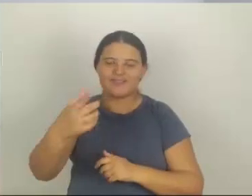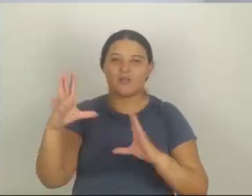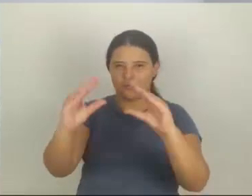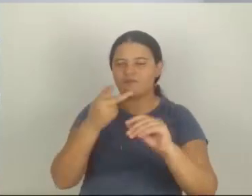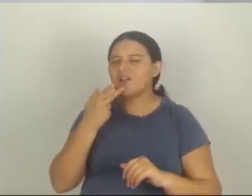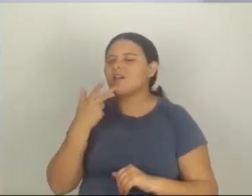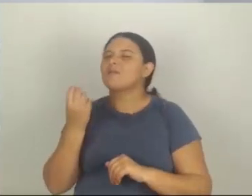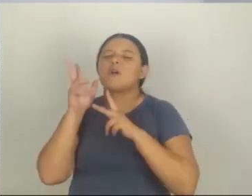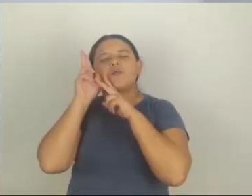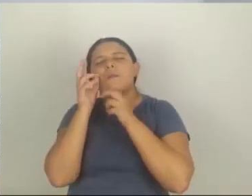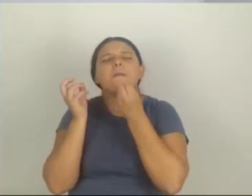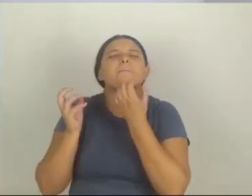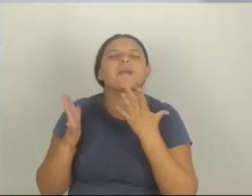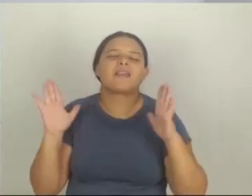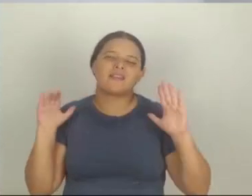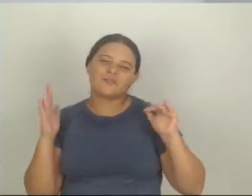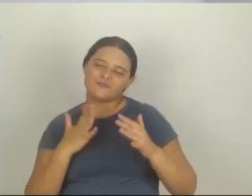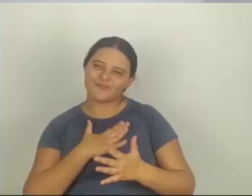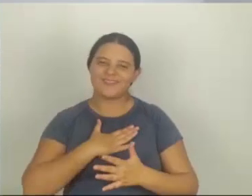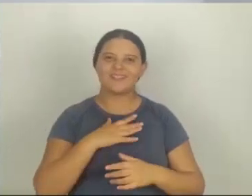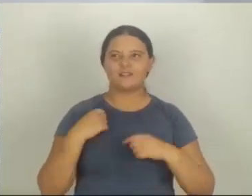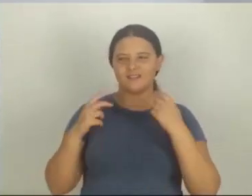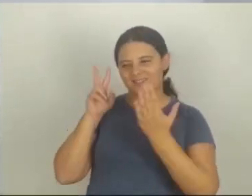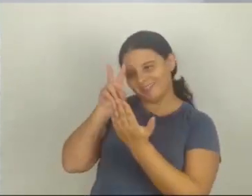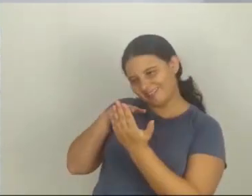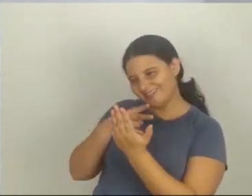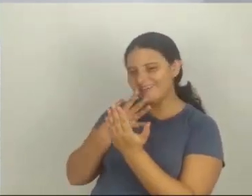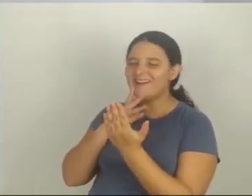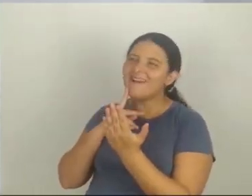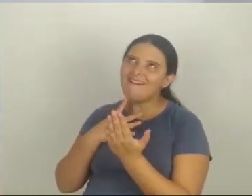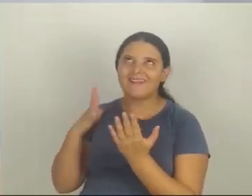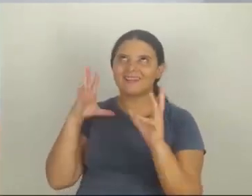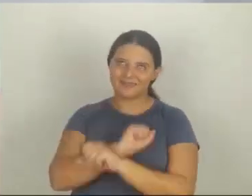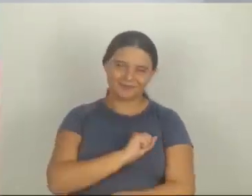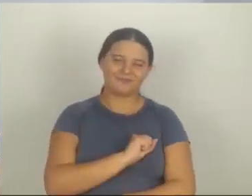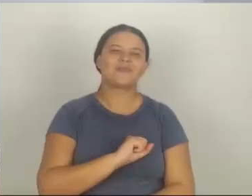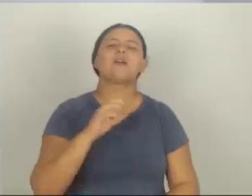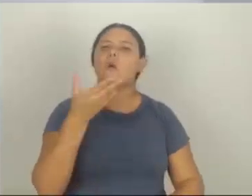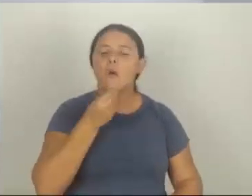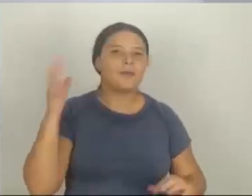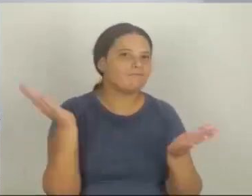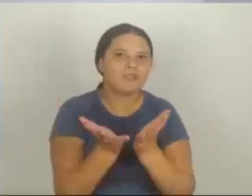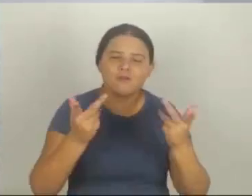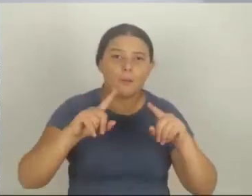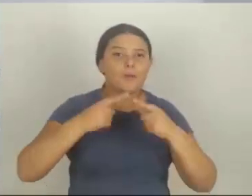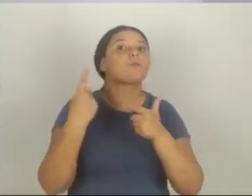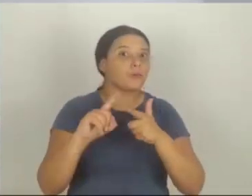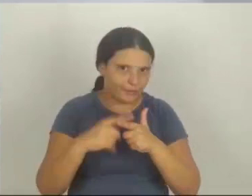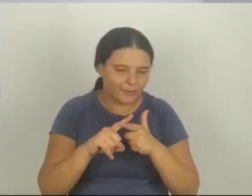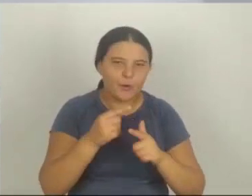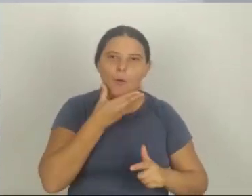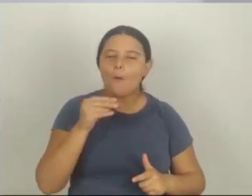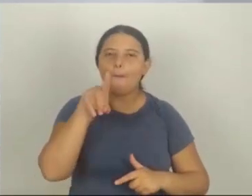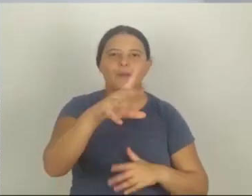dormir, ele fala, durma bem, meu anjo. Aquelas coisas que a gente adora, né? Vamos combinar? O cara é teu número, só que está acontecendo um